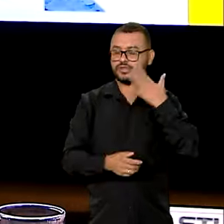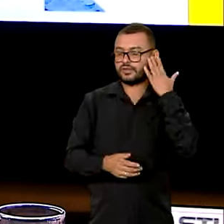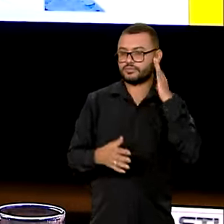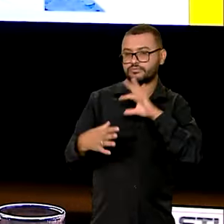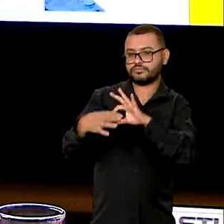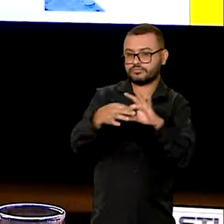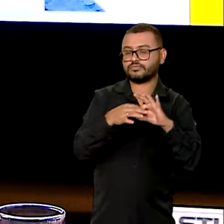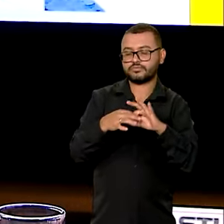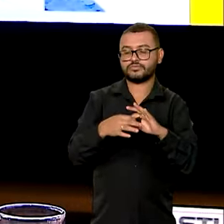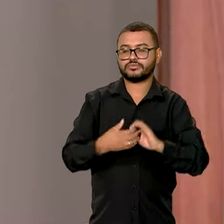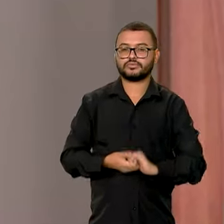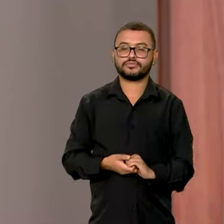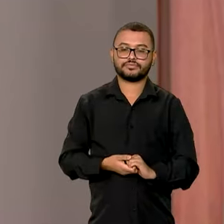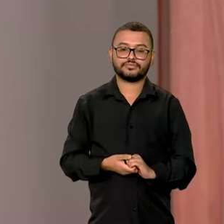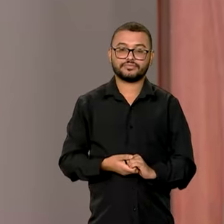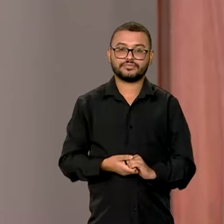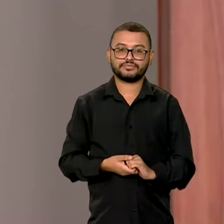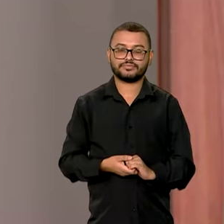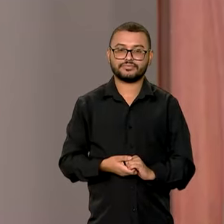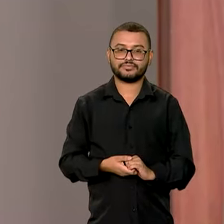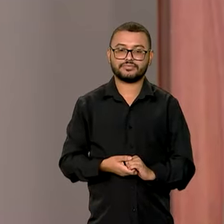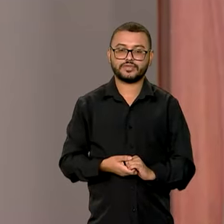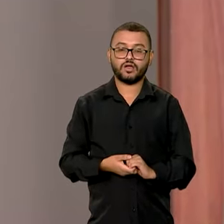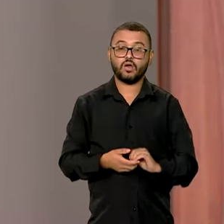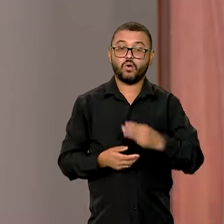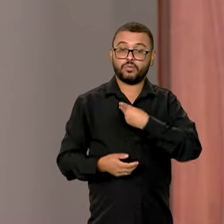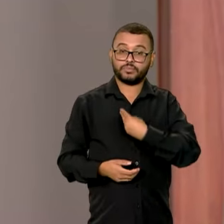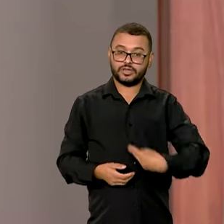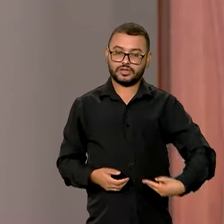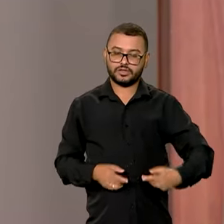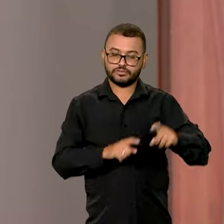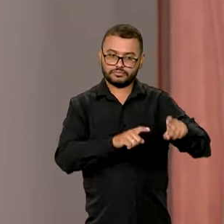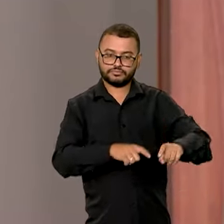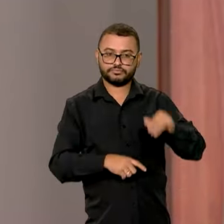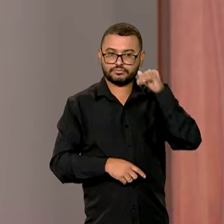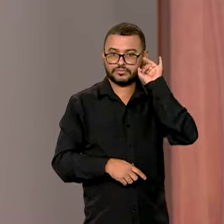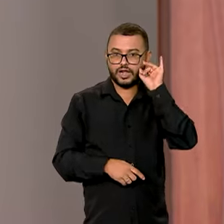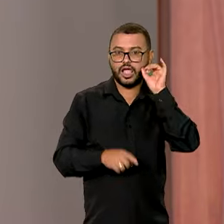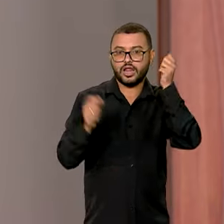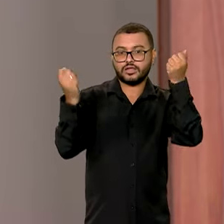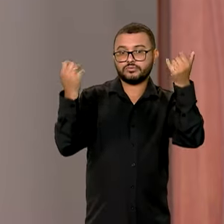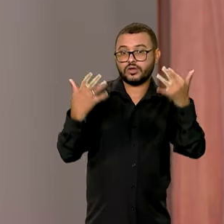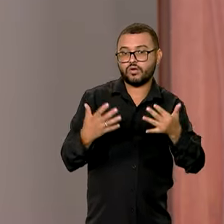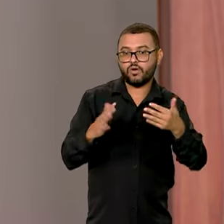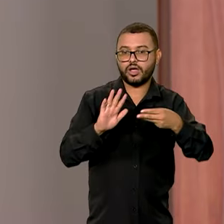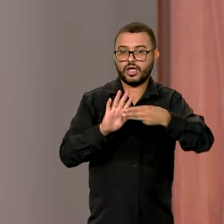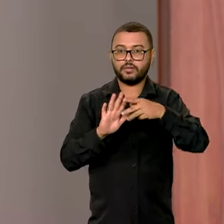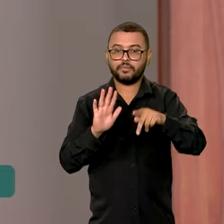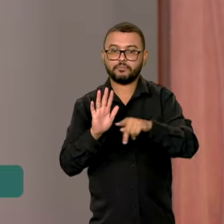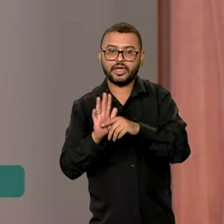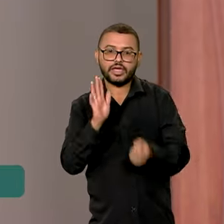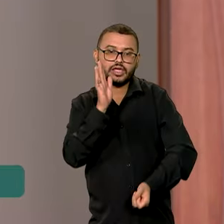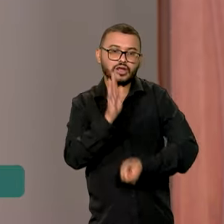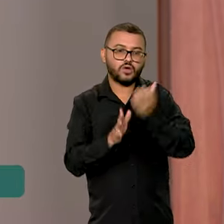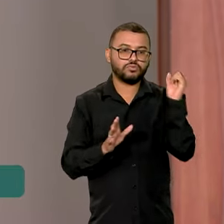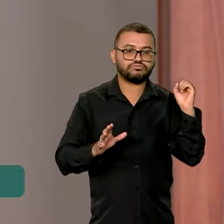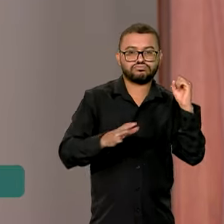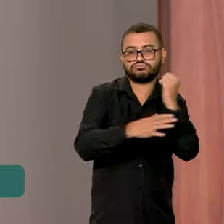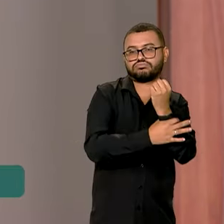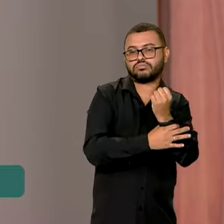que sairemos bem ao final. O ministro da Agricultura e Pecuária também falou sobre a medida provisória que cria o fundo